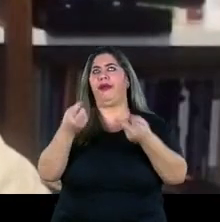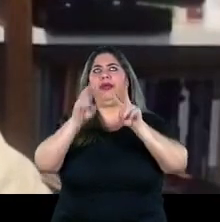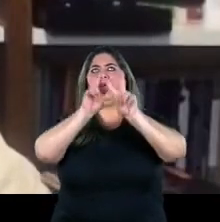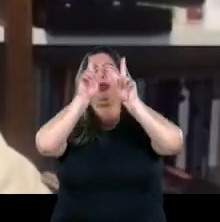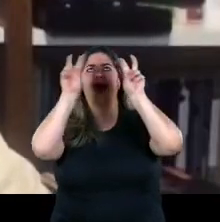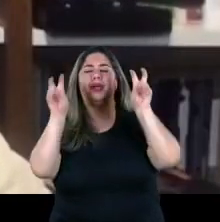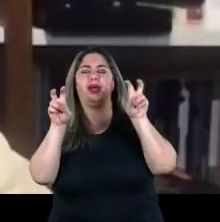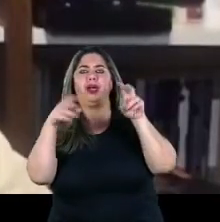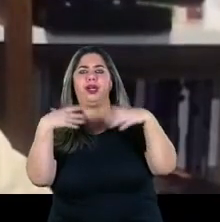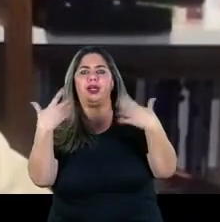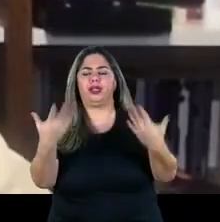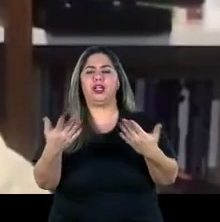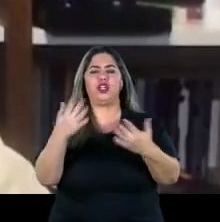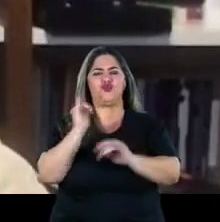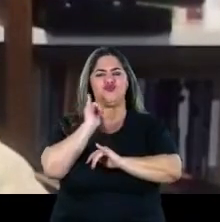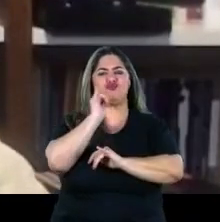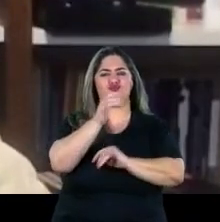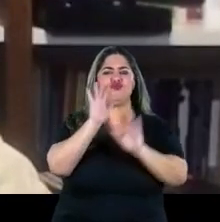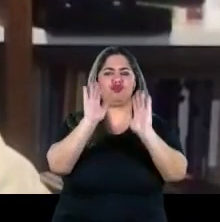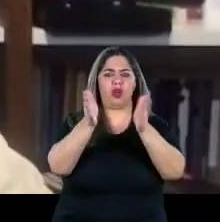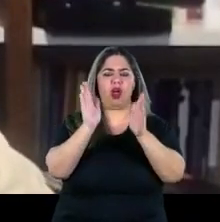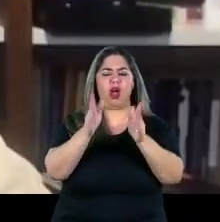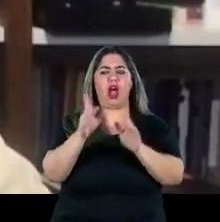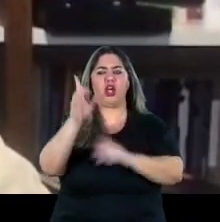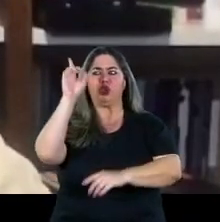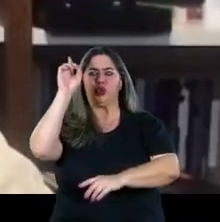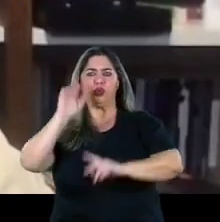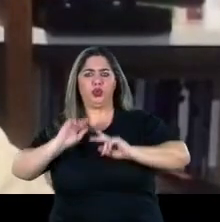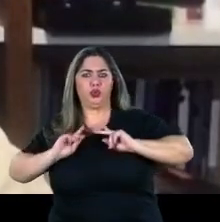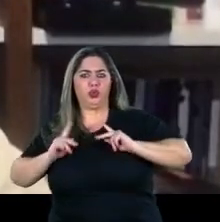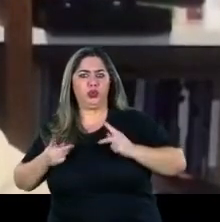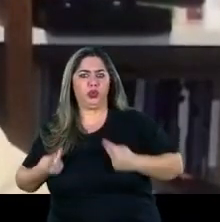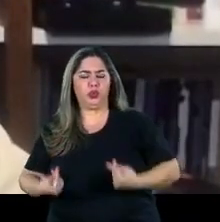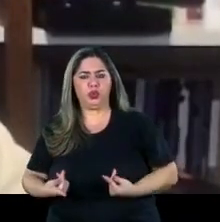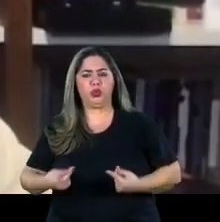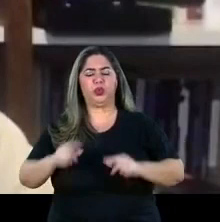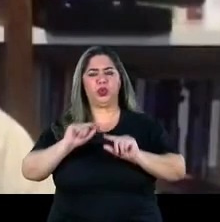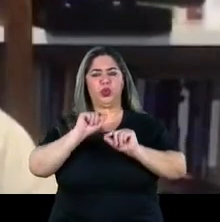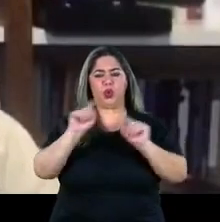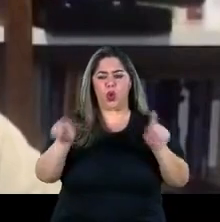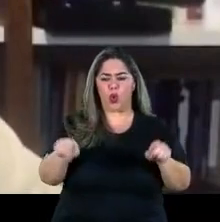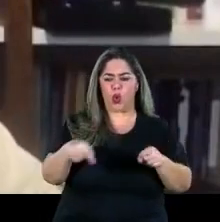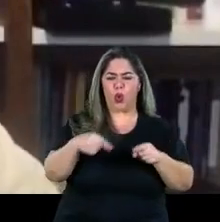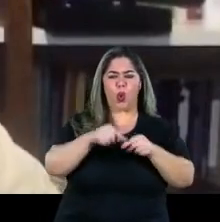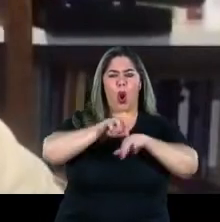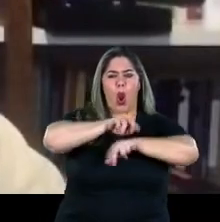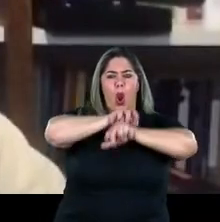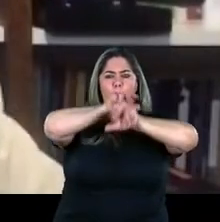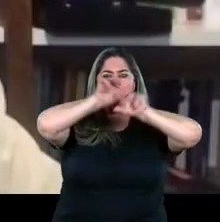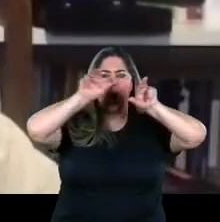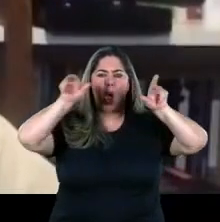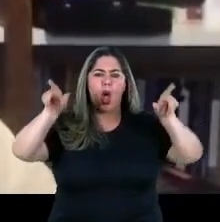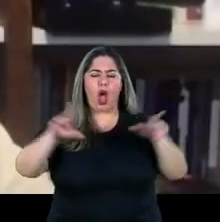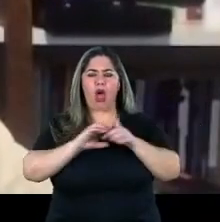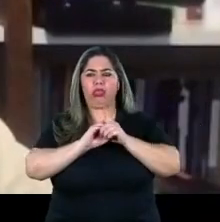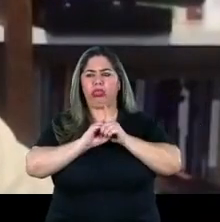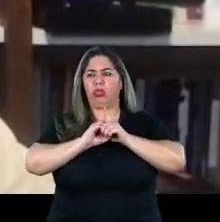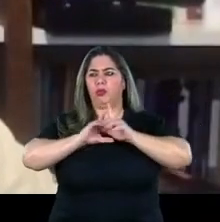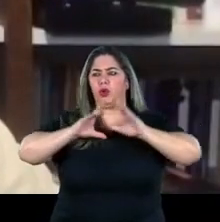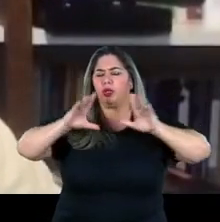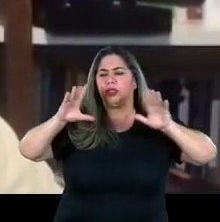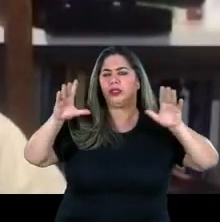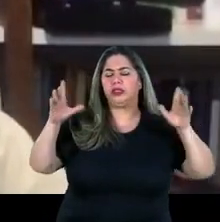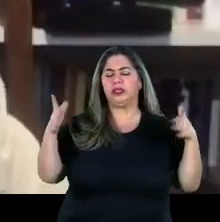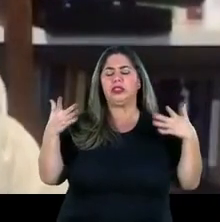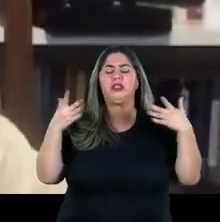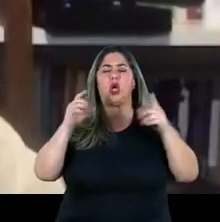questões mencionadas né direitos humanos tem a ver com diversidade tem a ver com democracia tem